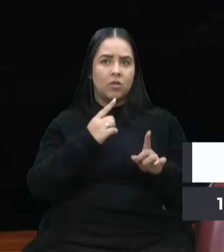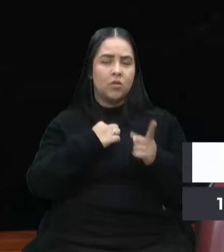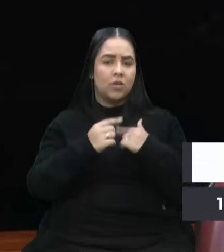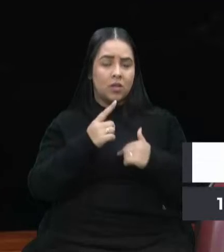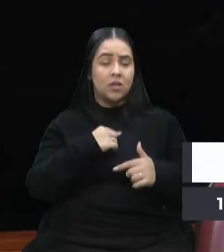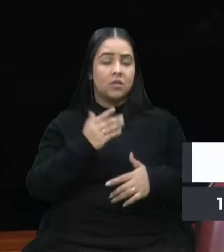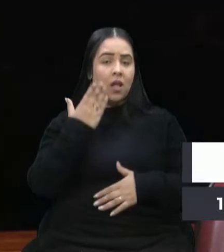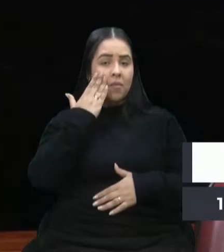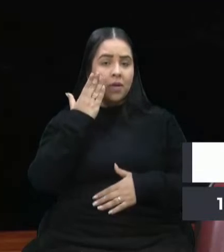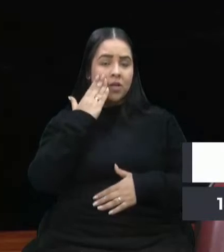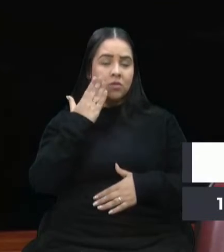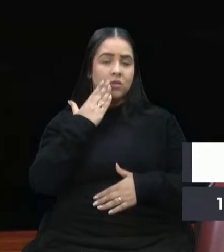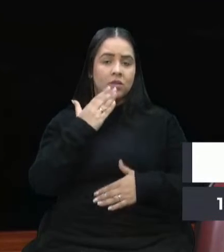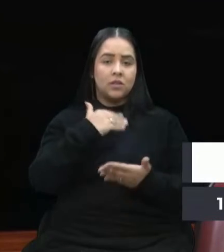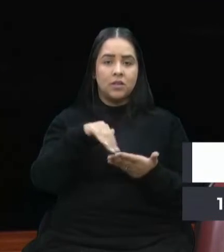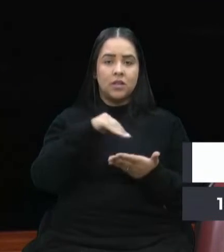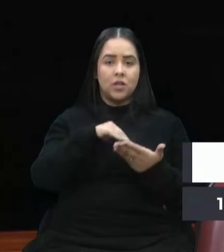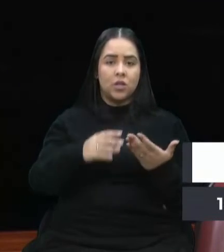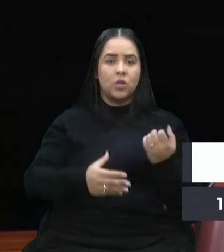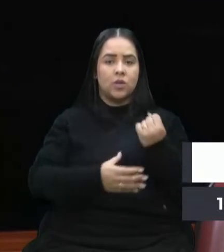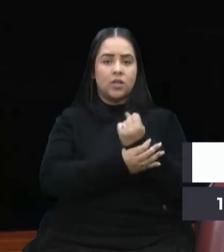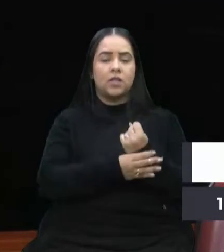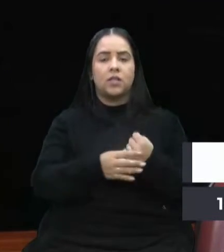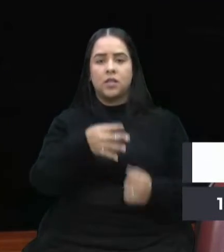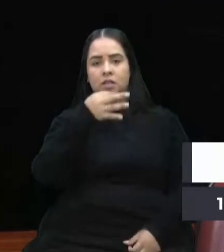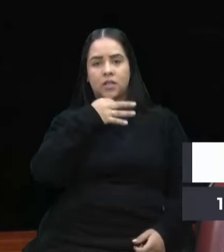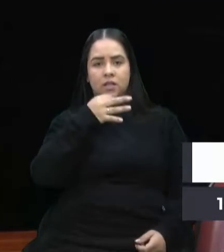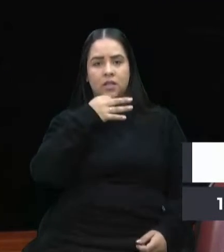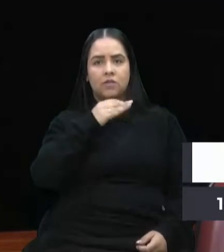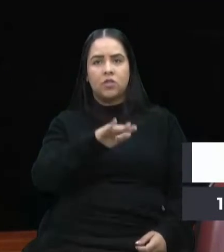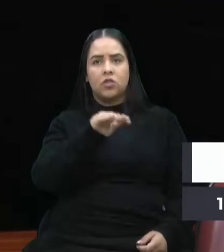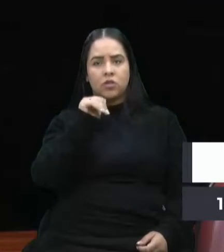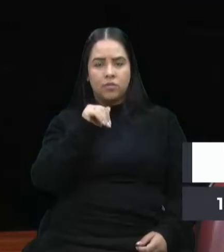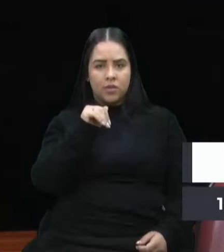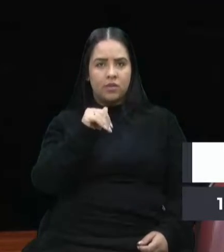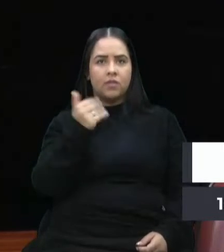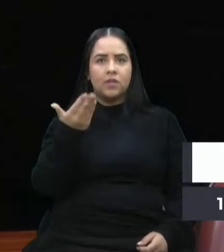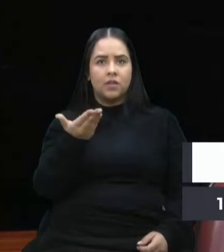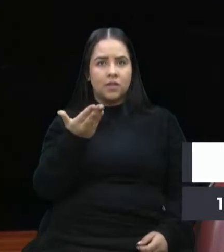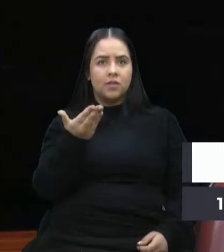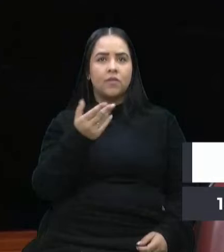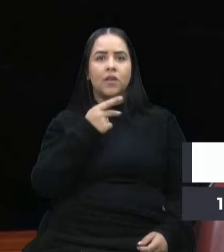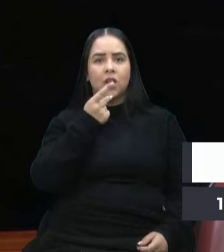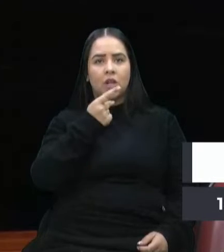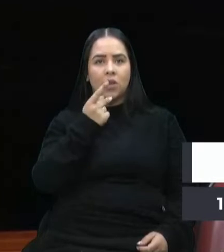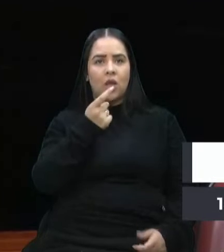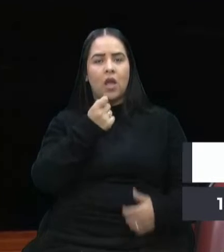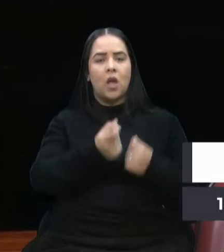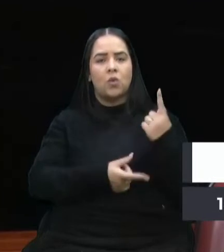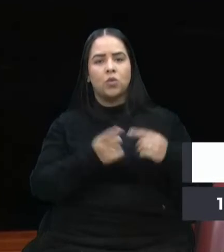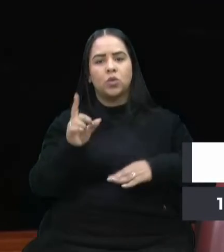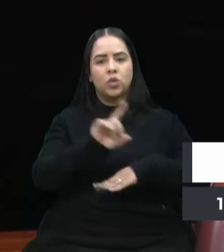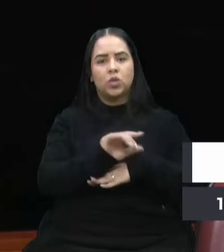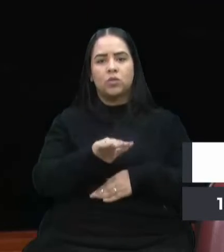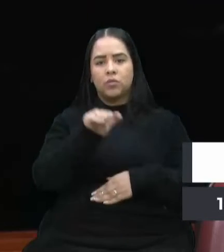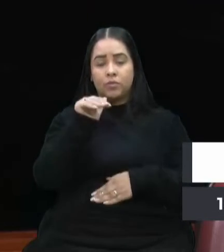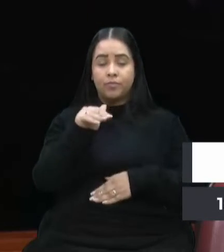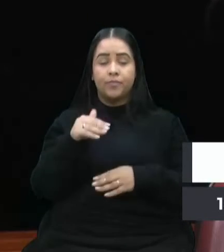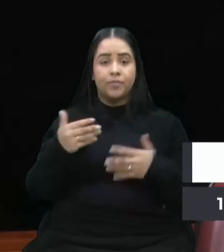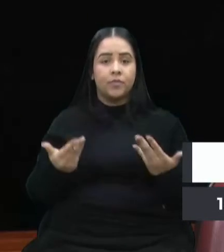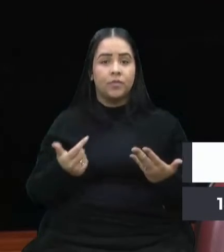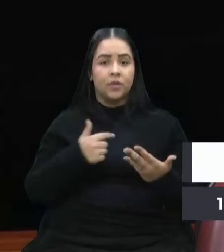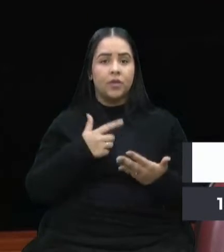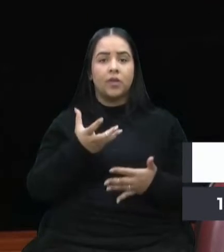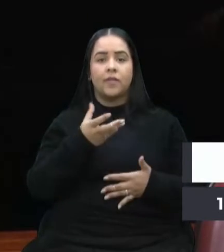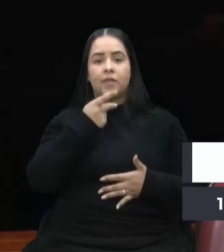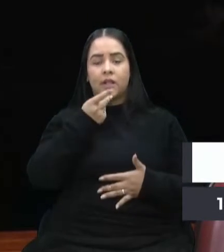secretário de Segurança de Caxias, se vai ser chamado mais gente, como o já fez há poucos dias um chamamento aqui na casa, né? Então, quero dizer